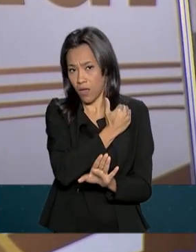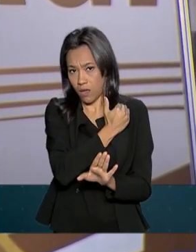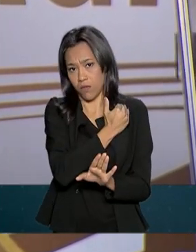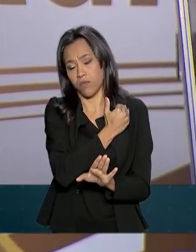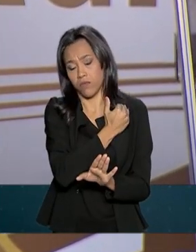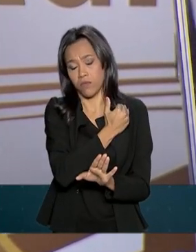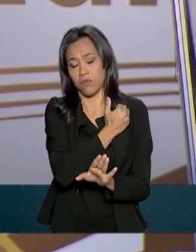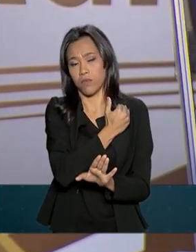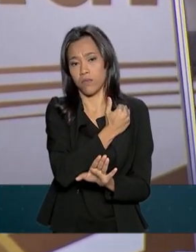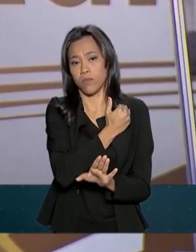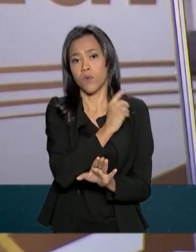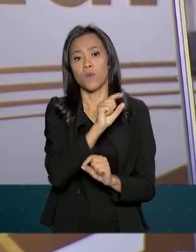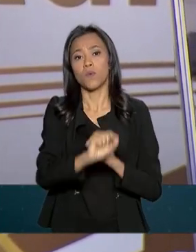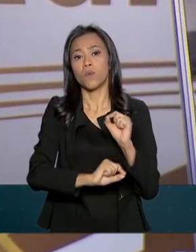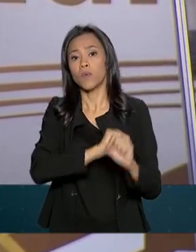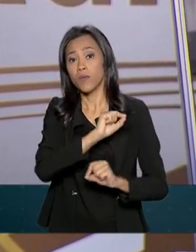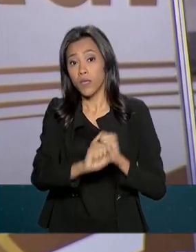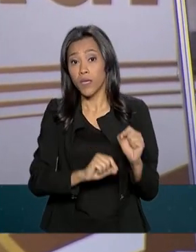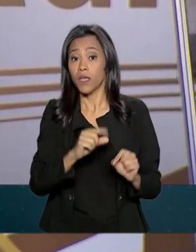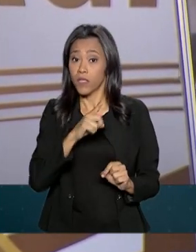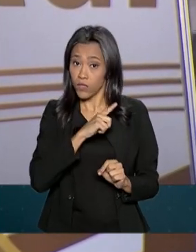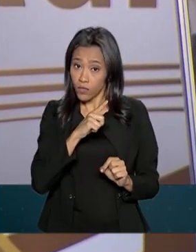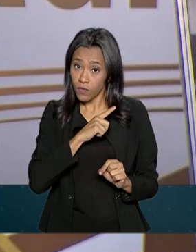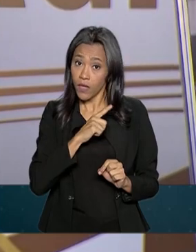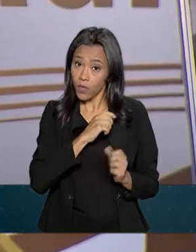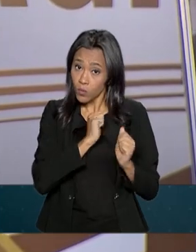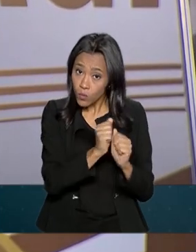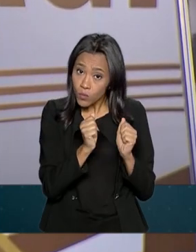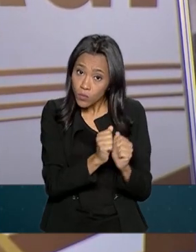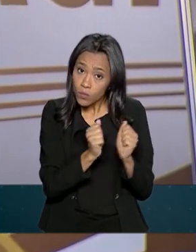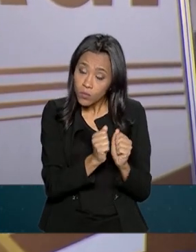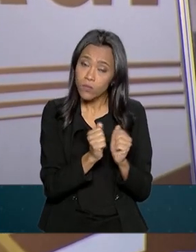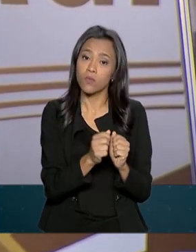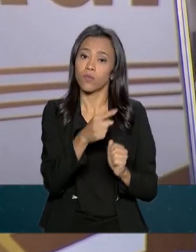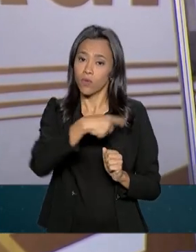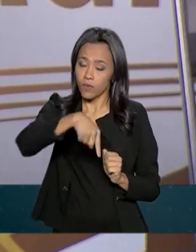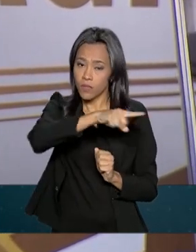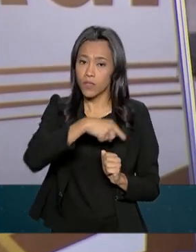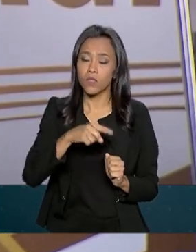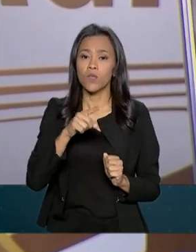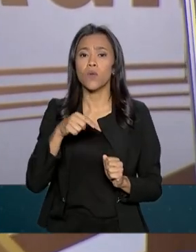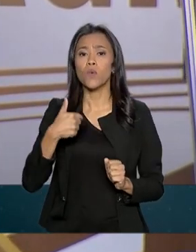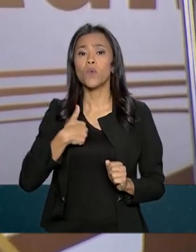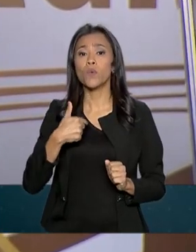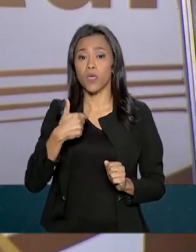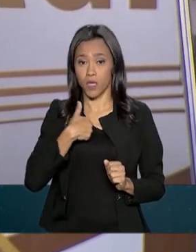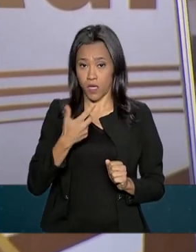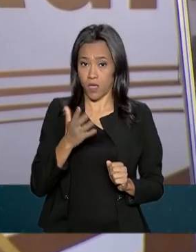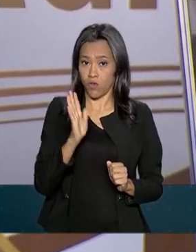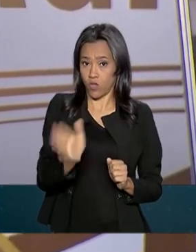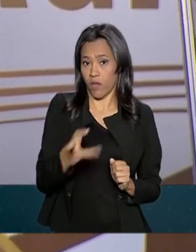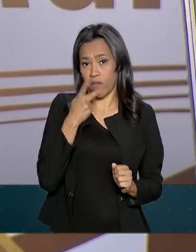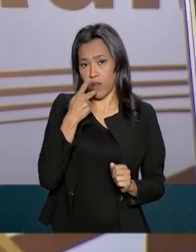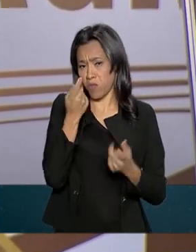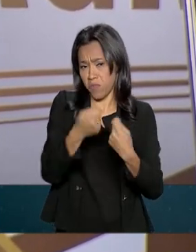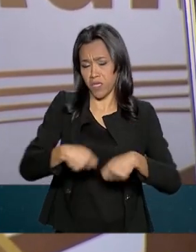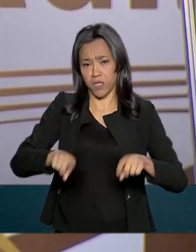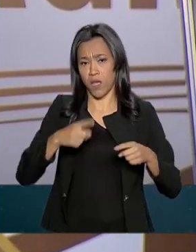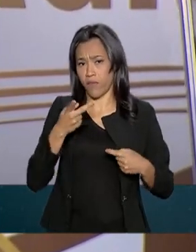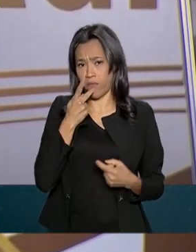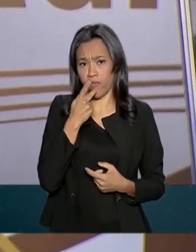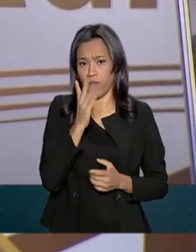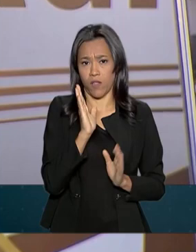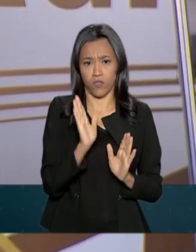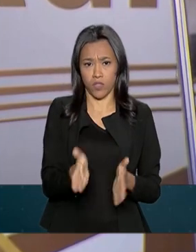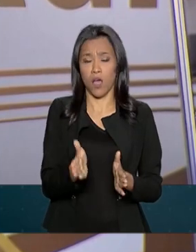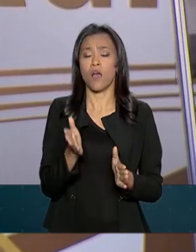similares que estiveram ao lado de vocês que produzem. O que eu falei para o Ricardo Salles, não precisava ter falado, ele já vem